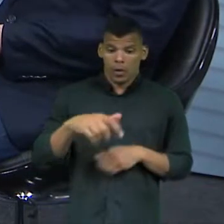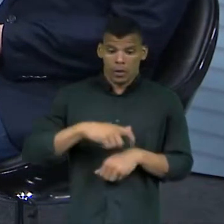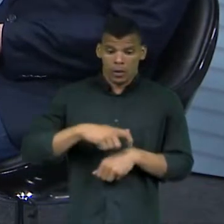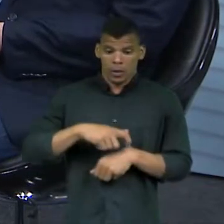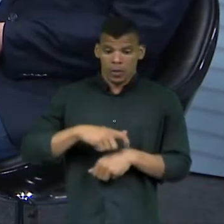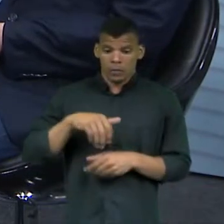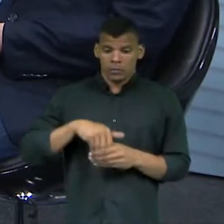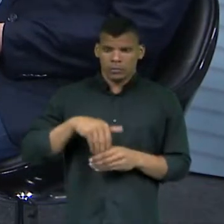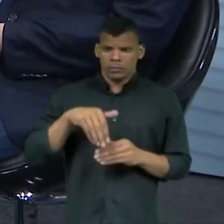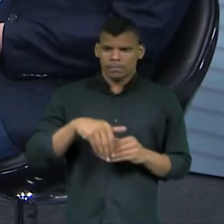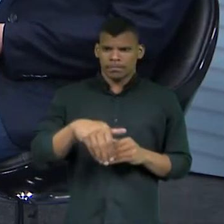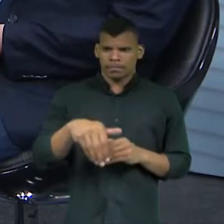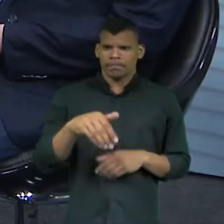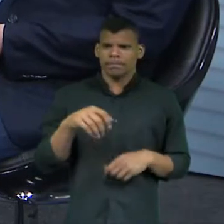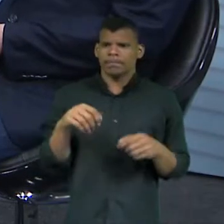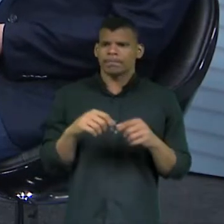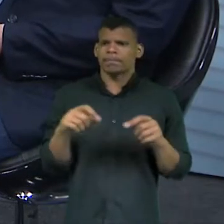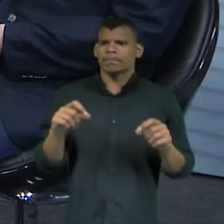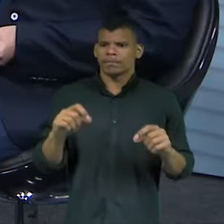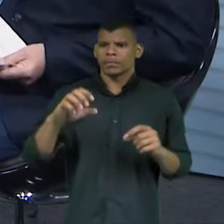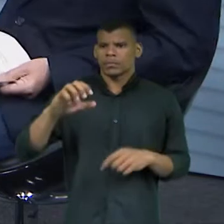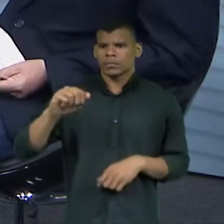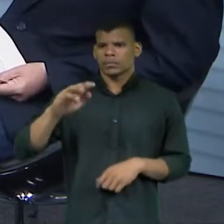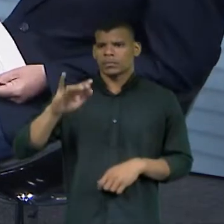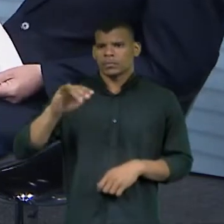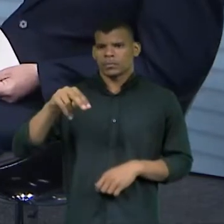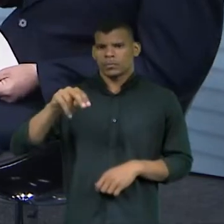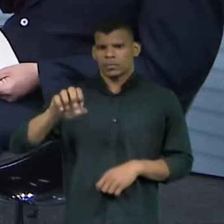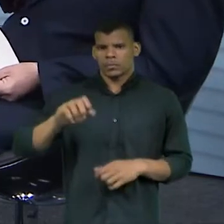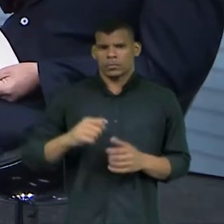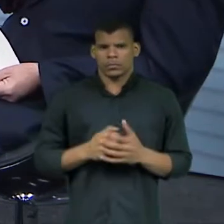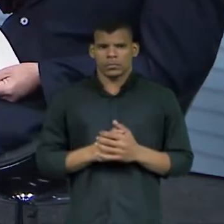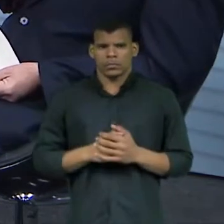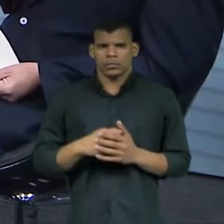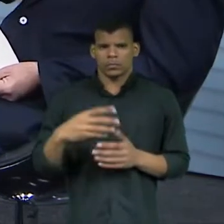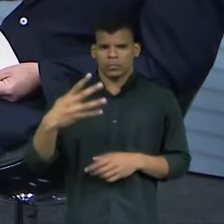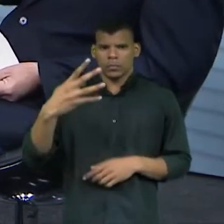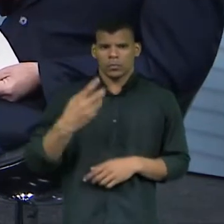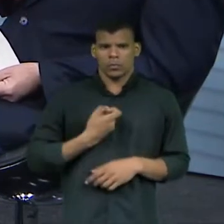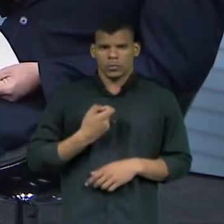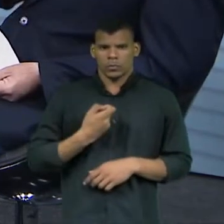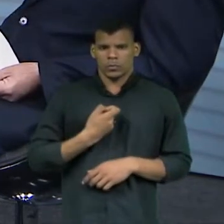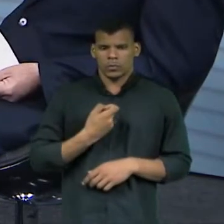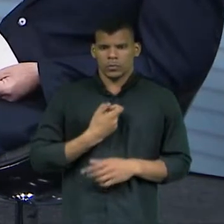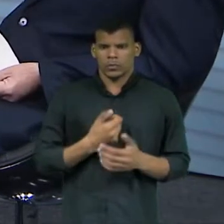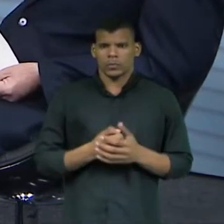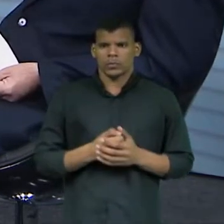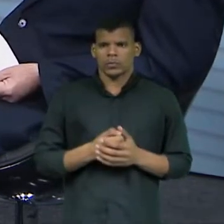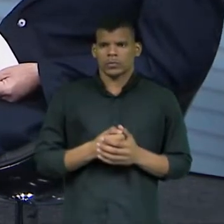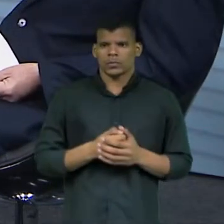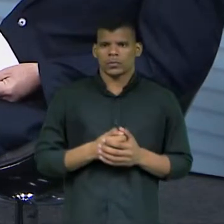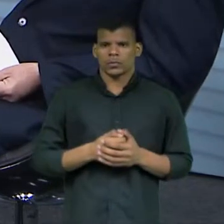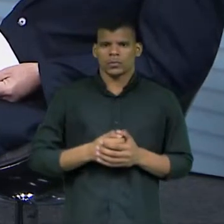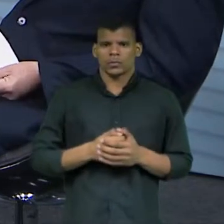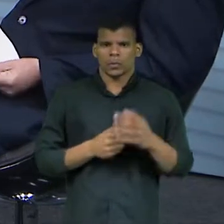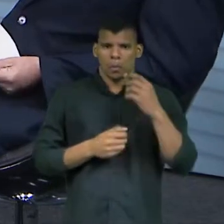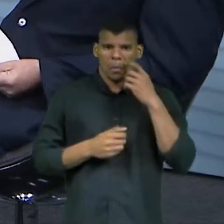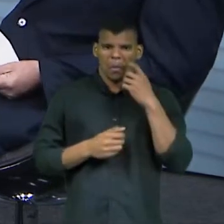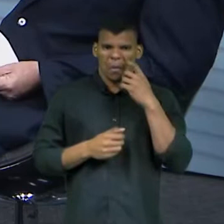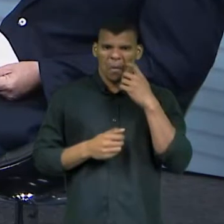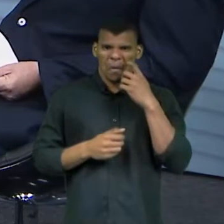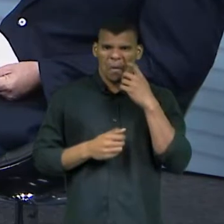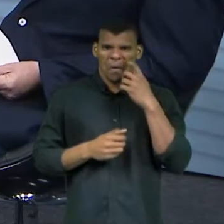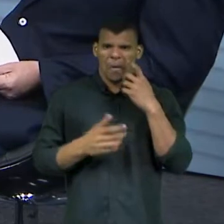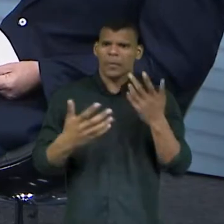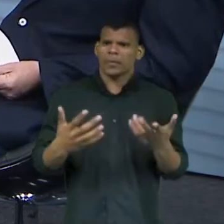liberar, o mesário, você vai para a cabine. Então, aparece deputado federal. Deputado federal. Quatro números, confirma. Aí você, pra papá... Pra poder passar para o